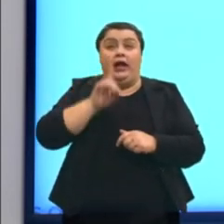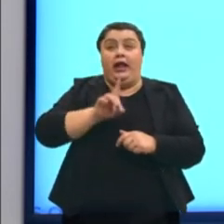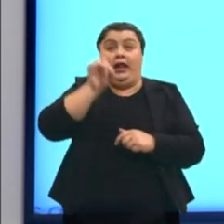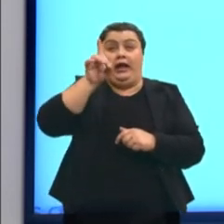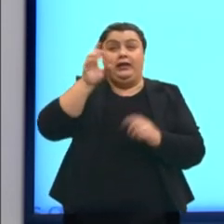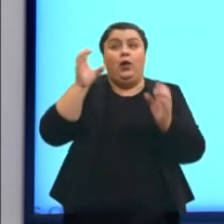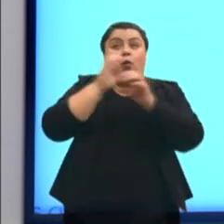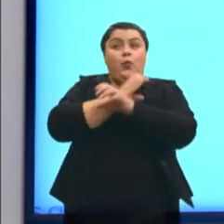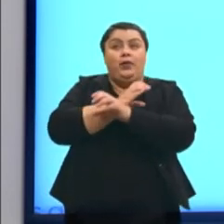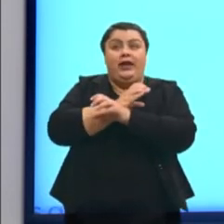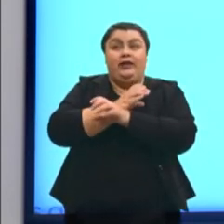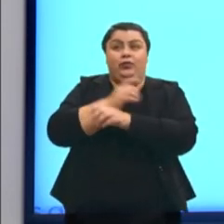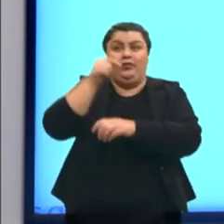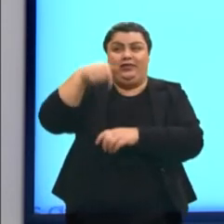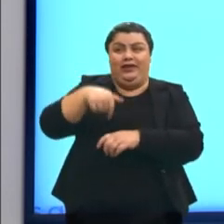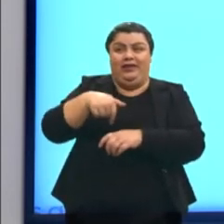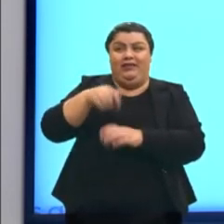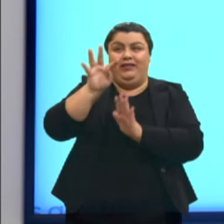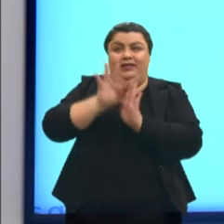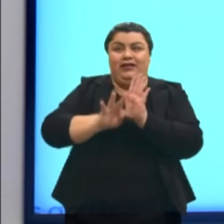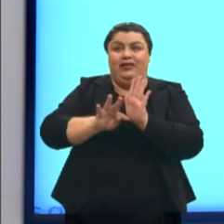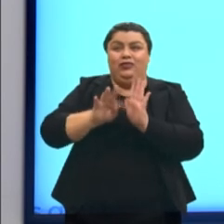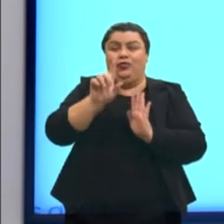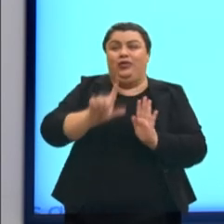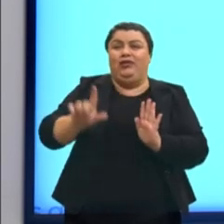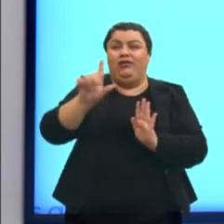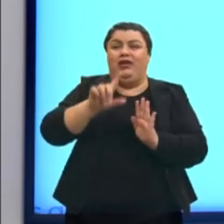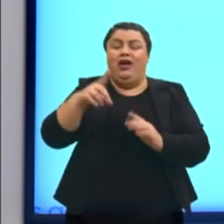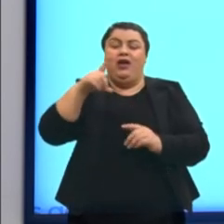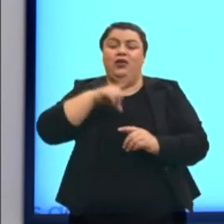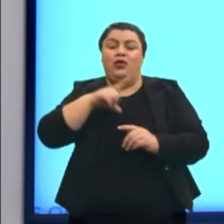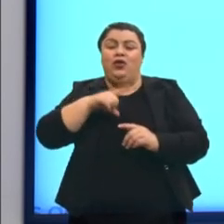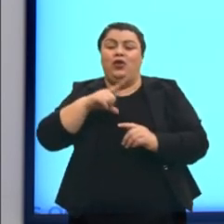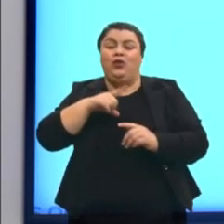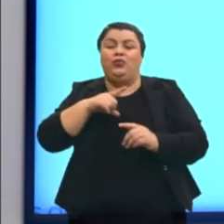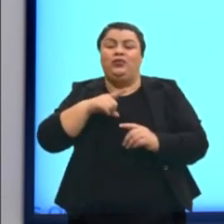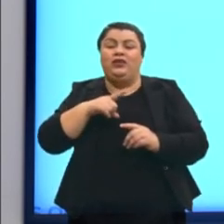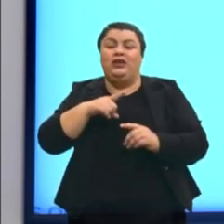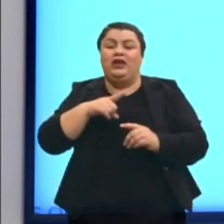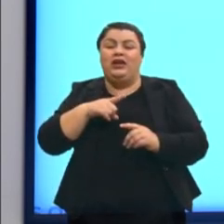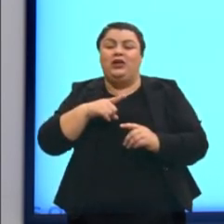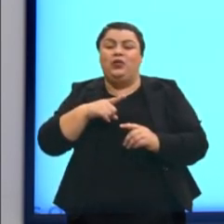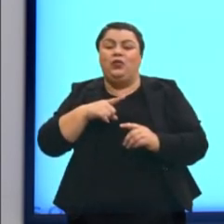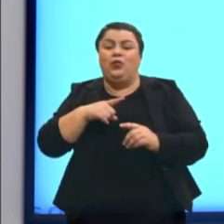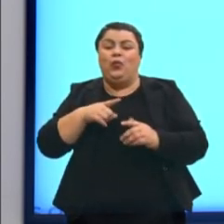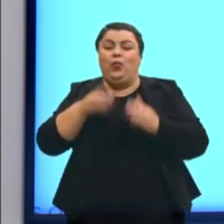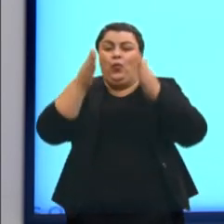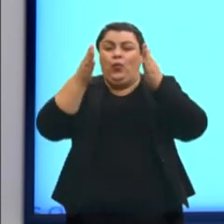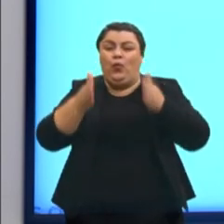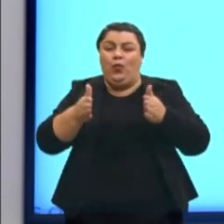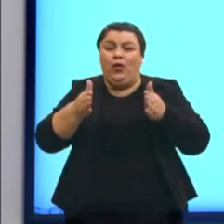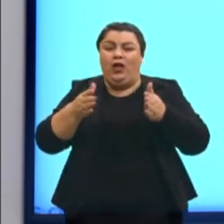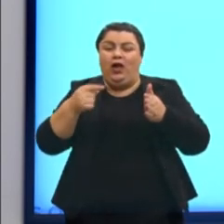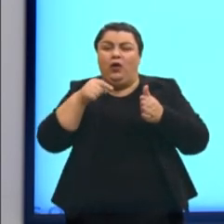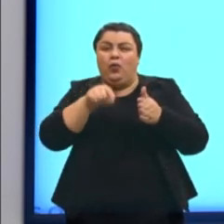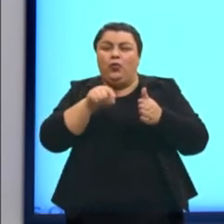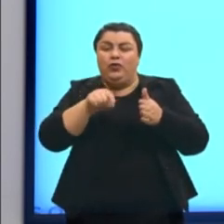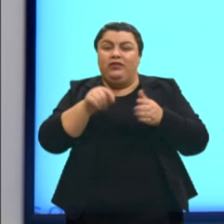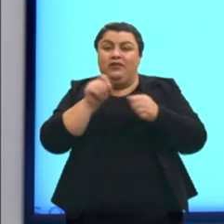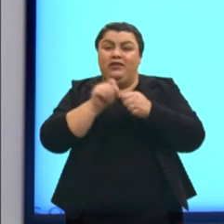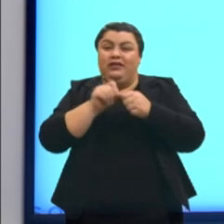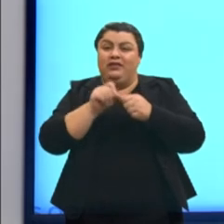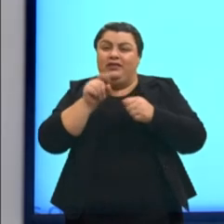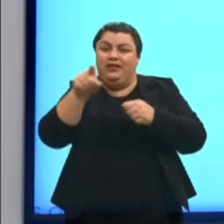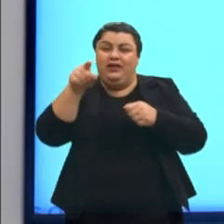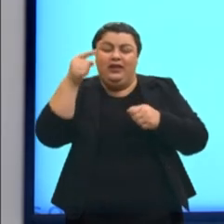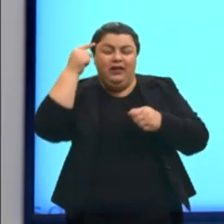mexer. Aqui eu tenho lacunas e essas lacunas vão ser preenchidas pelo leitor. é quase